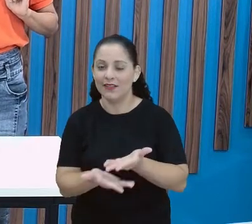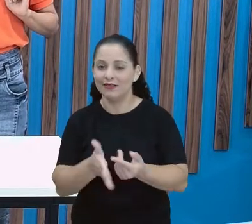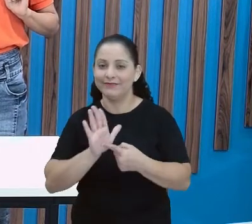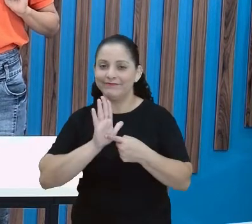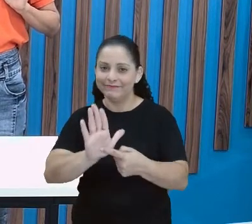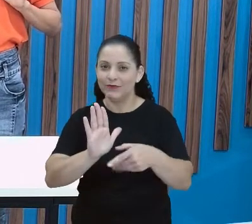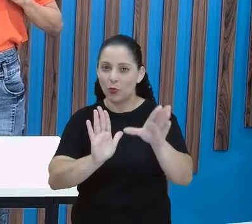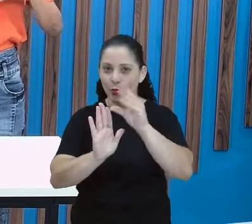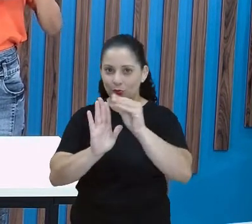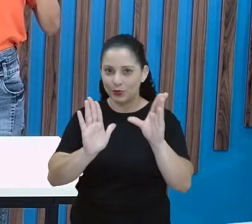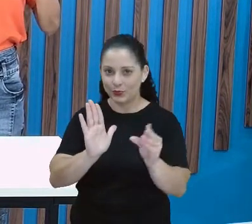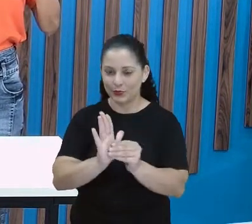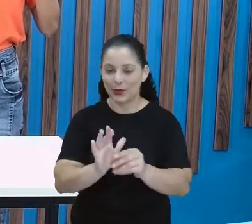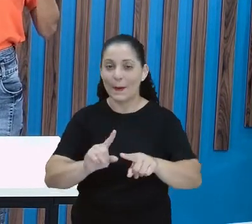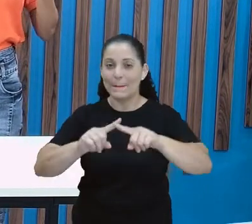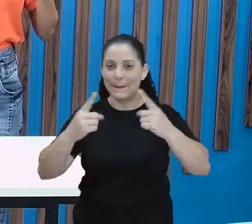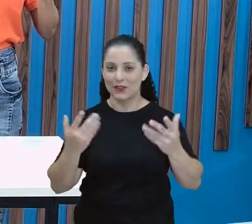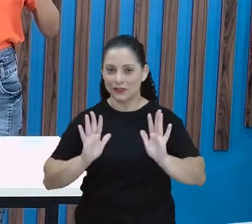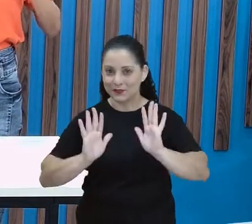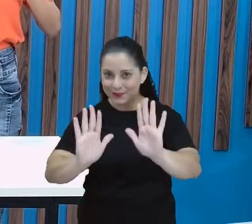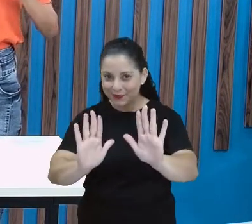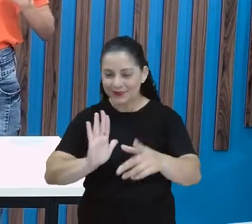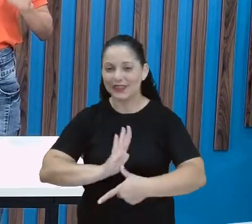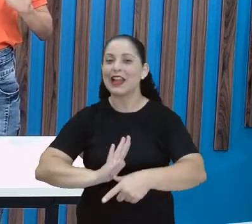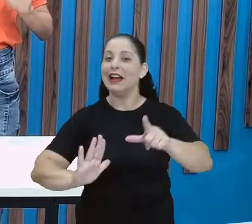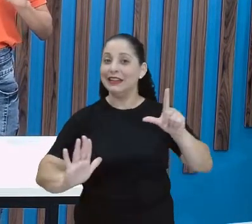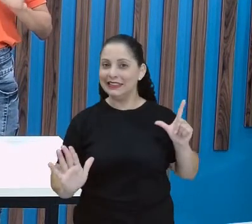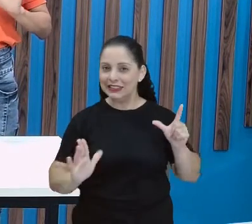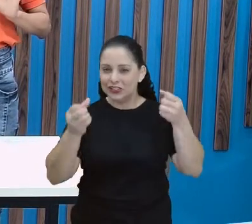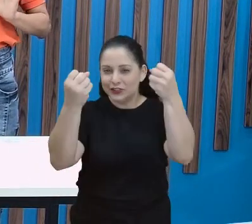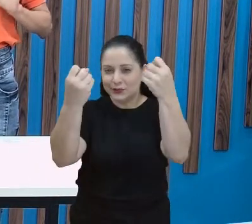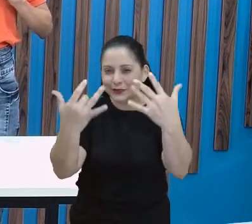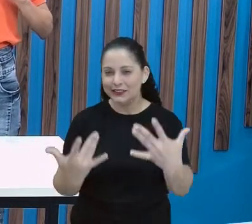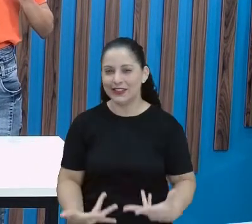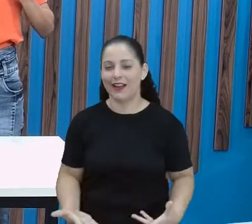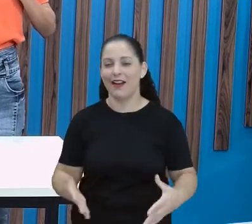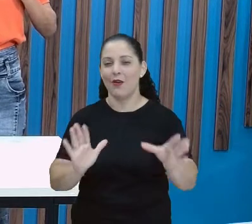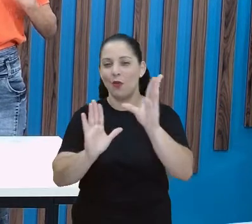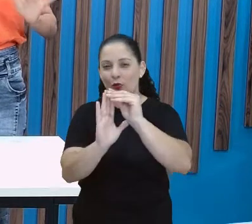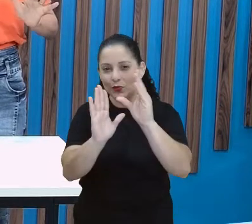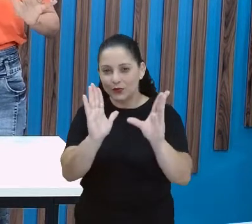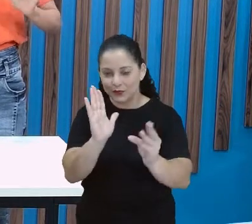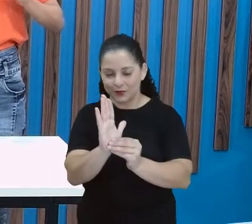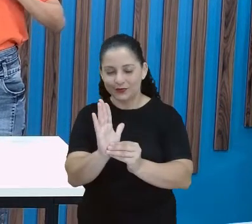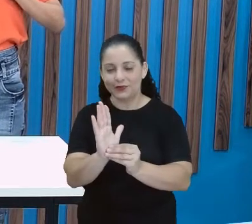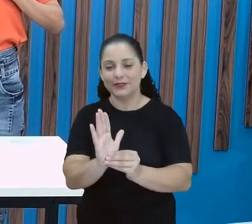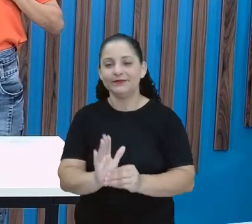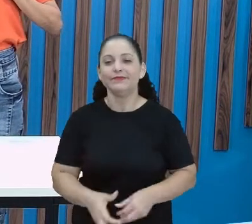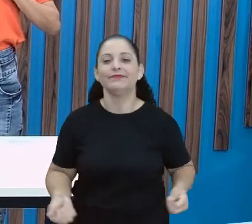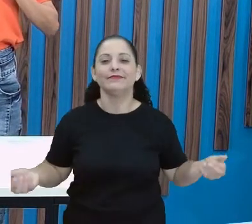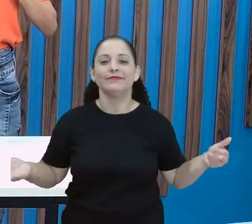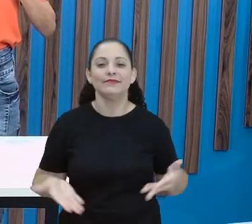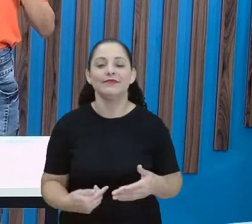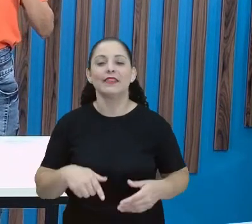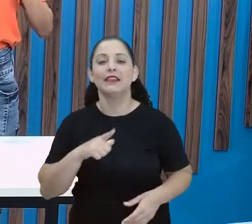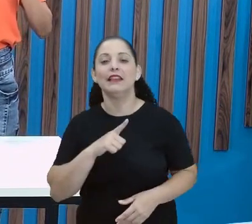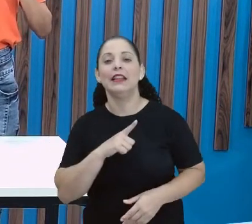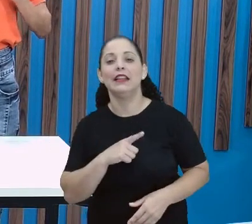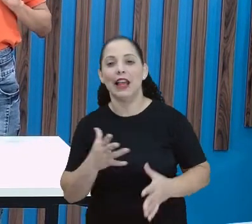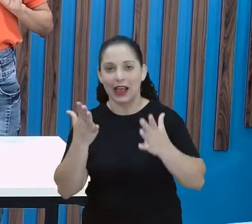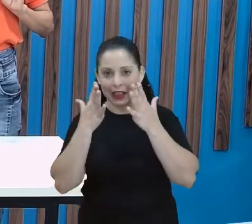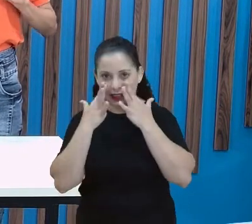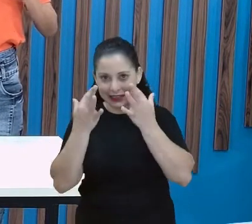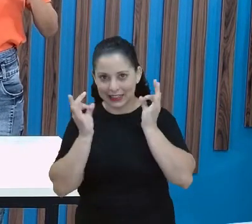a gente. Mas antes da gente ir para o conteúdo propriamente dito, a gente vai ficar bem